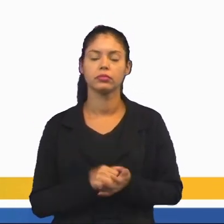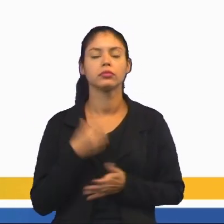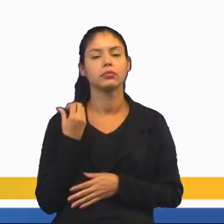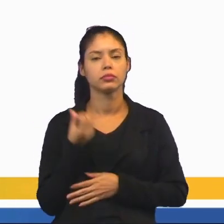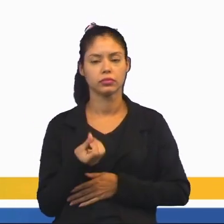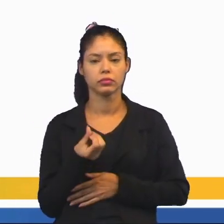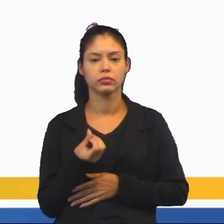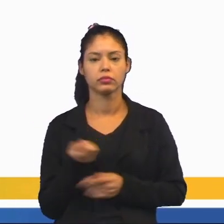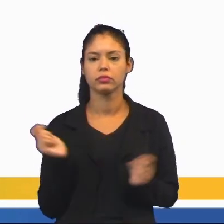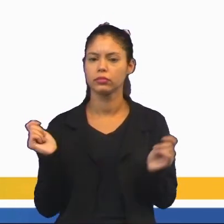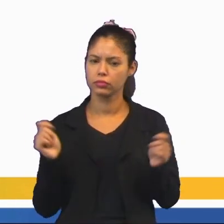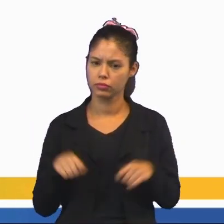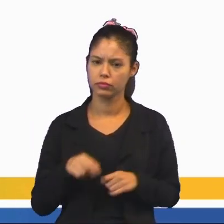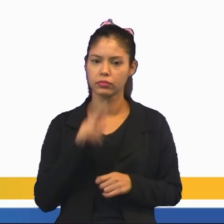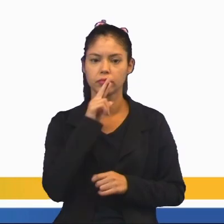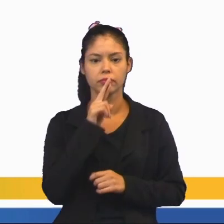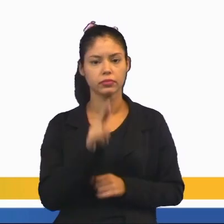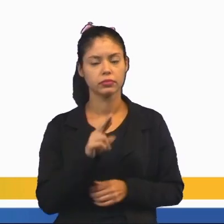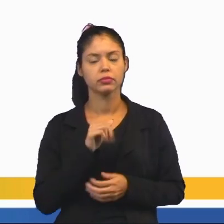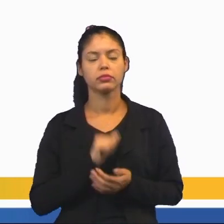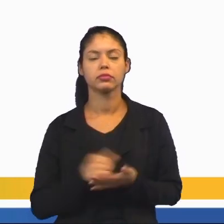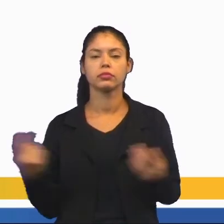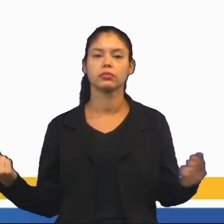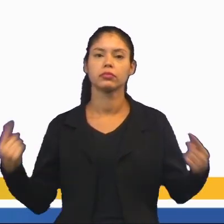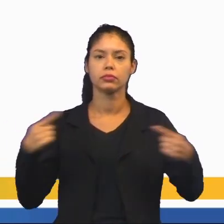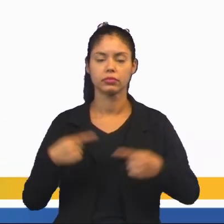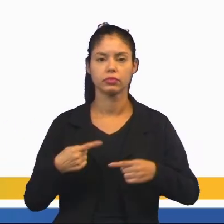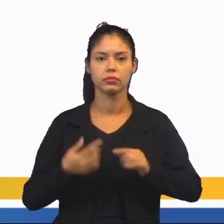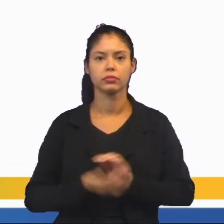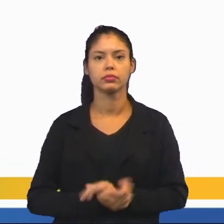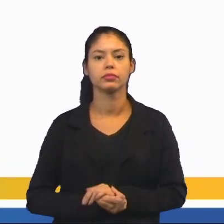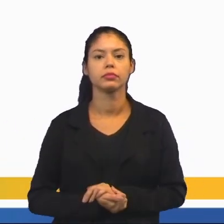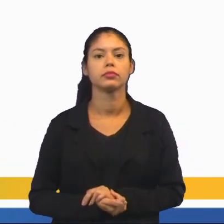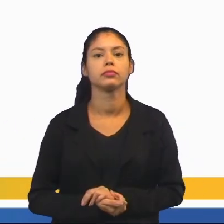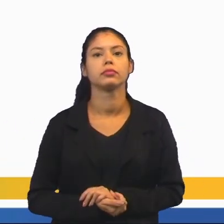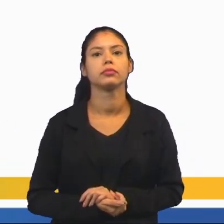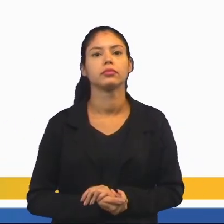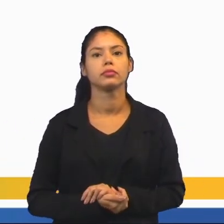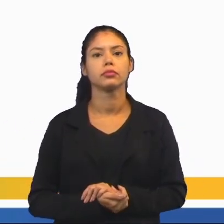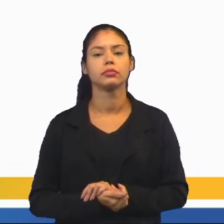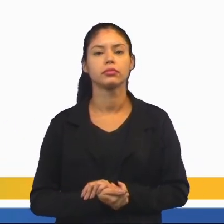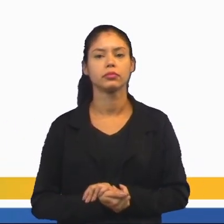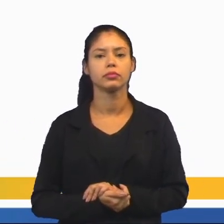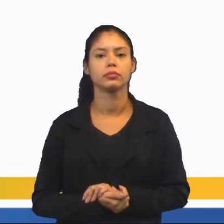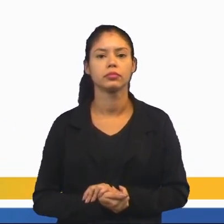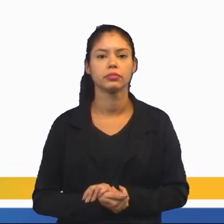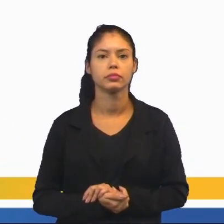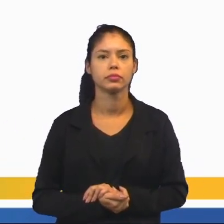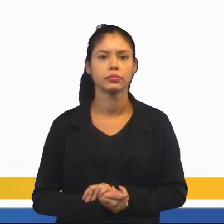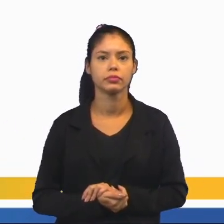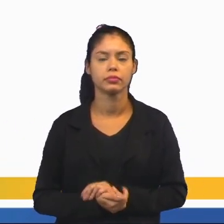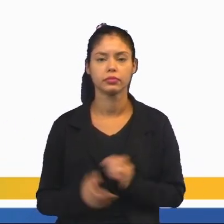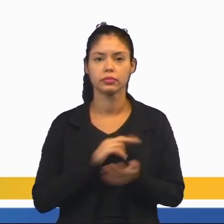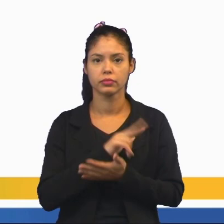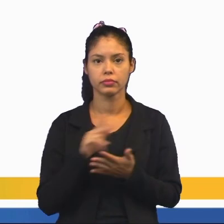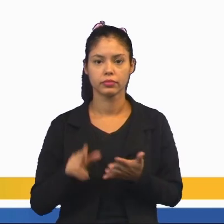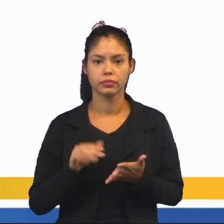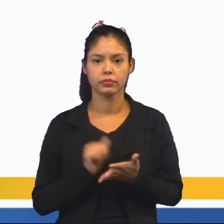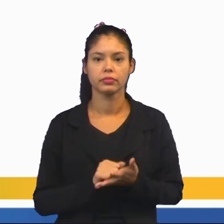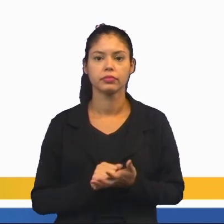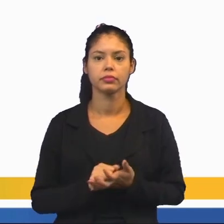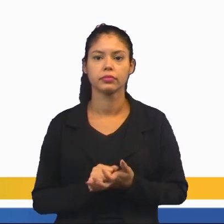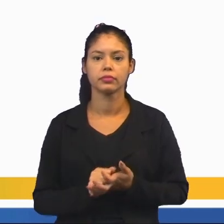problema. Indicando seis possibilidades de resultado dessa competição. Então, nós podemos ter aí várias formas, né?